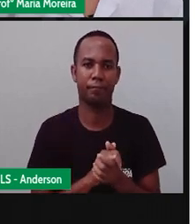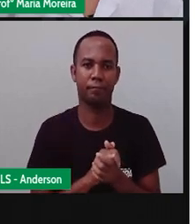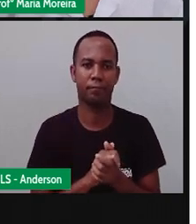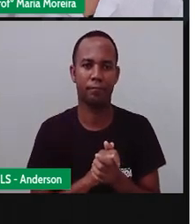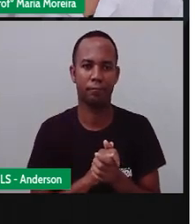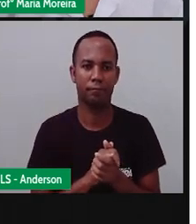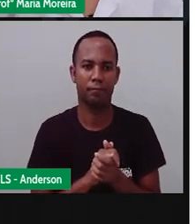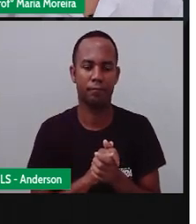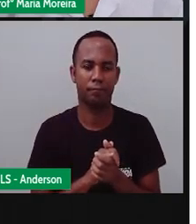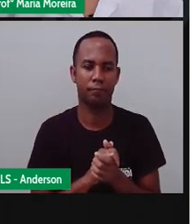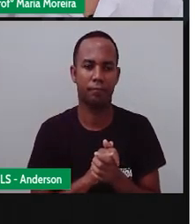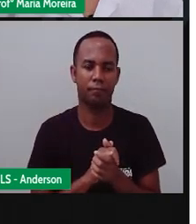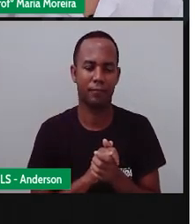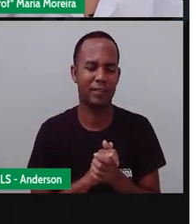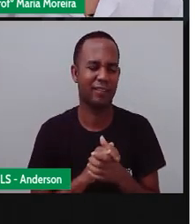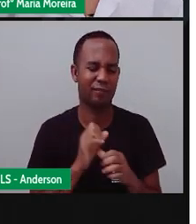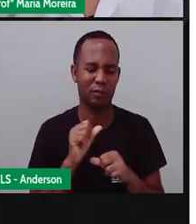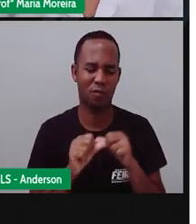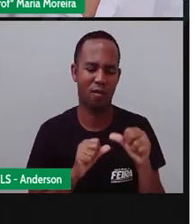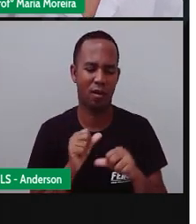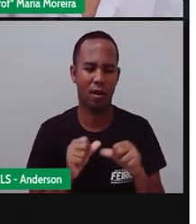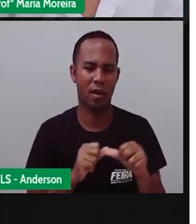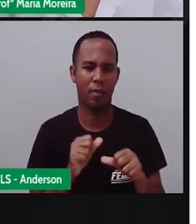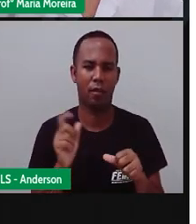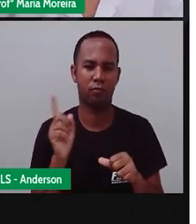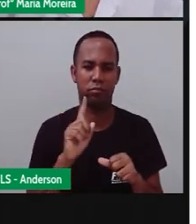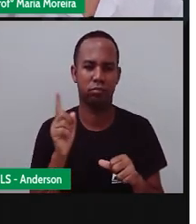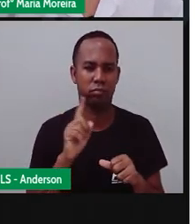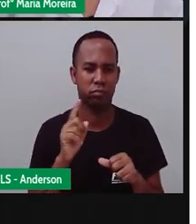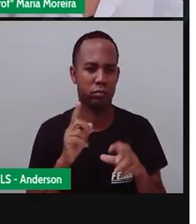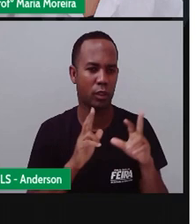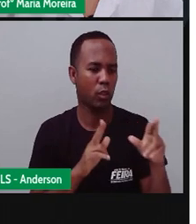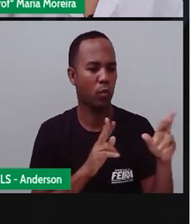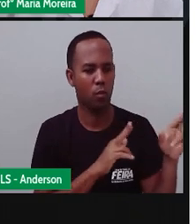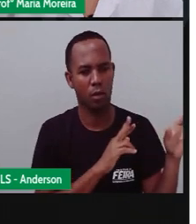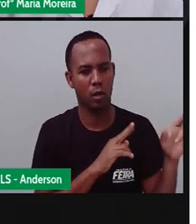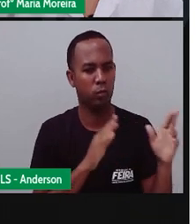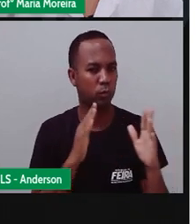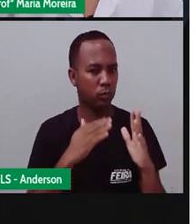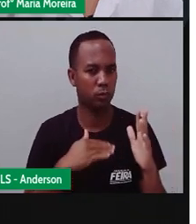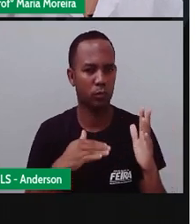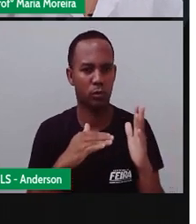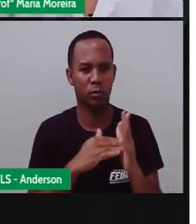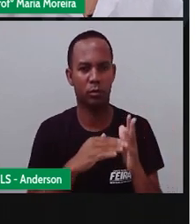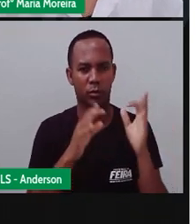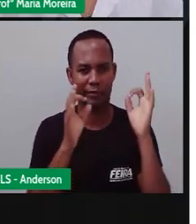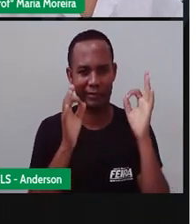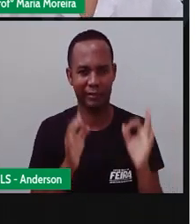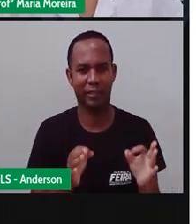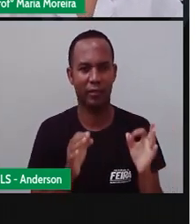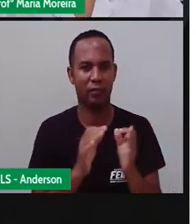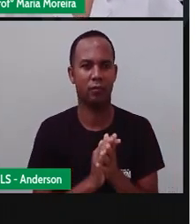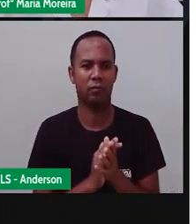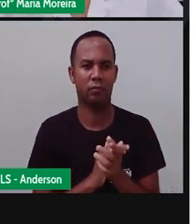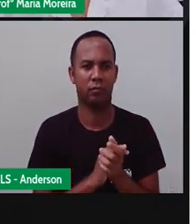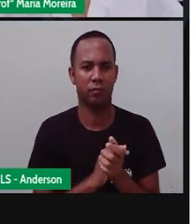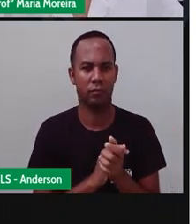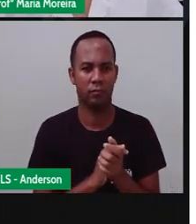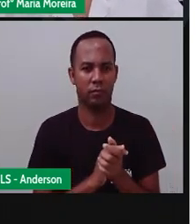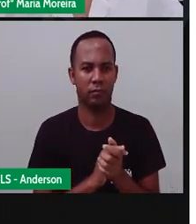Deixemos-nos de reforma e que tudo como está, que tudo está muito bem.